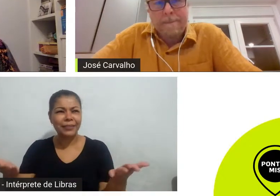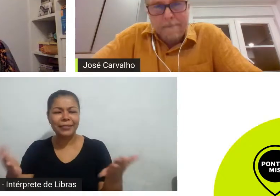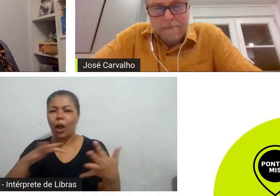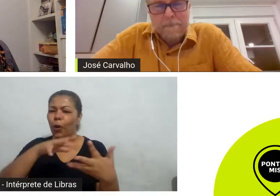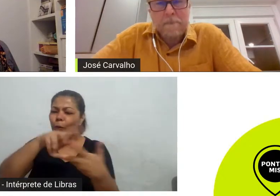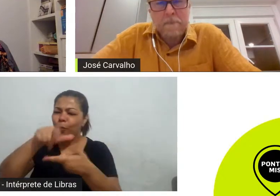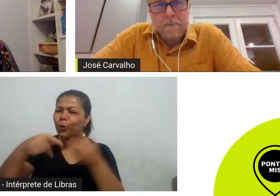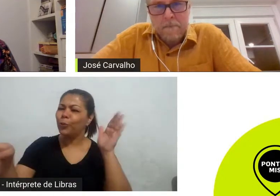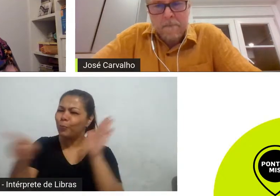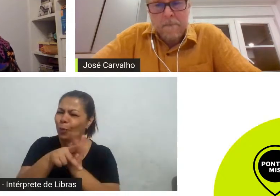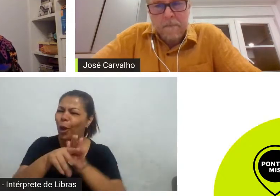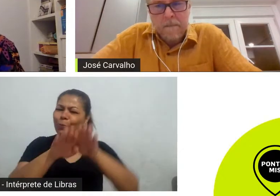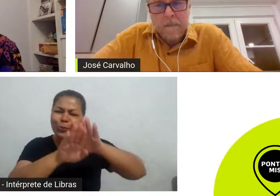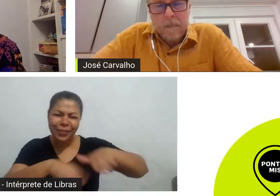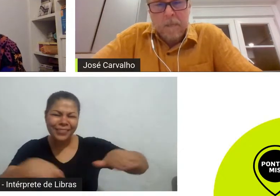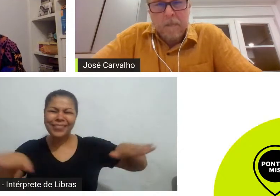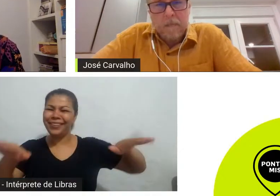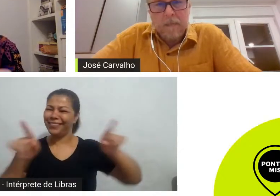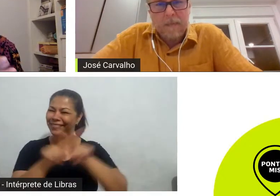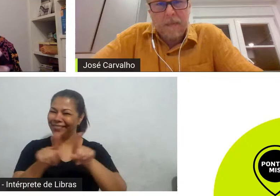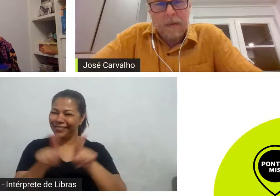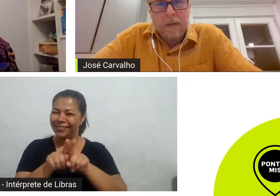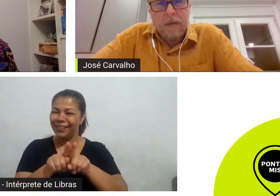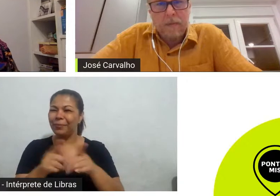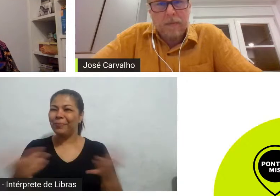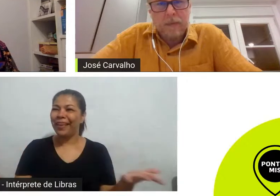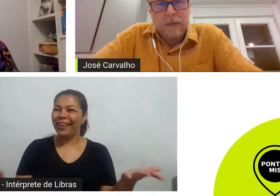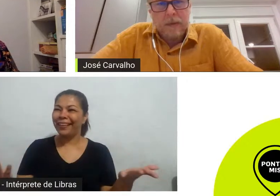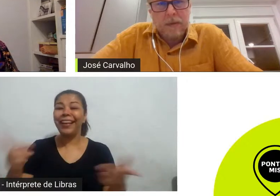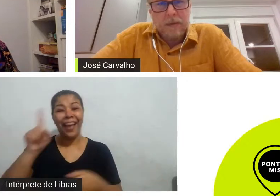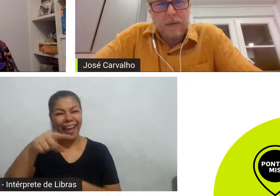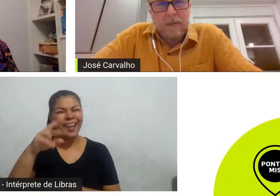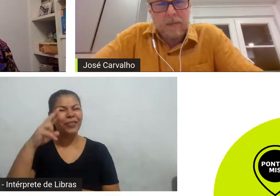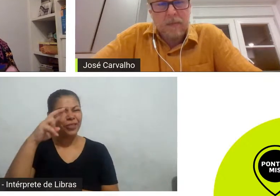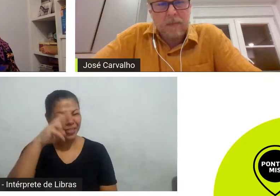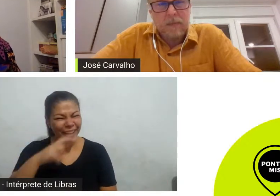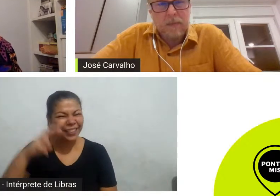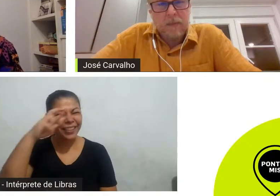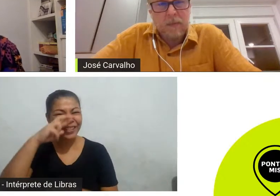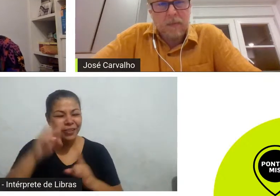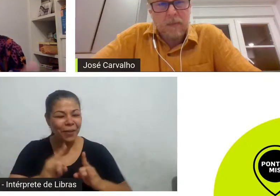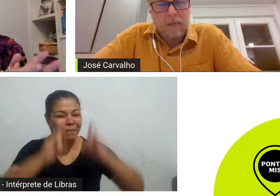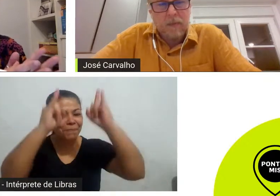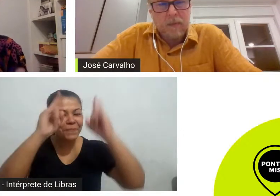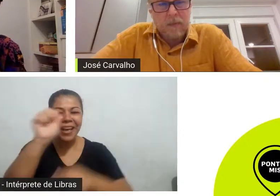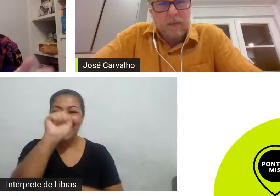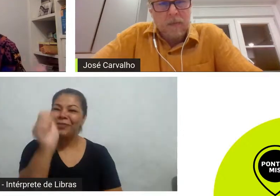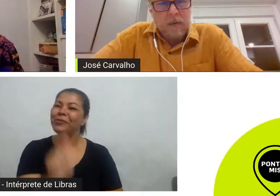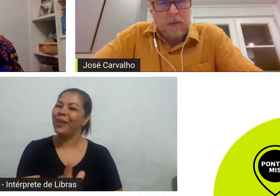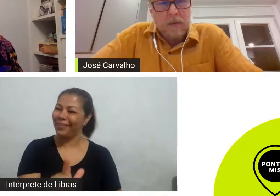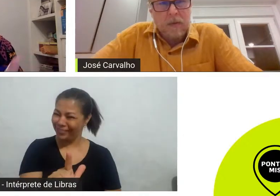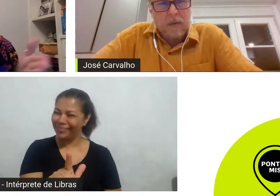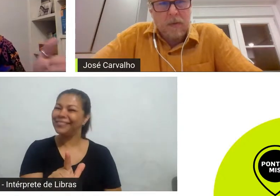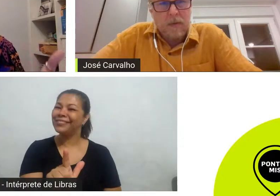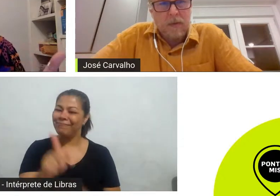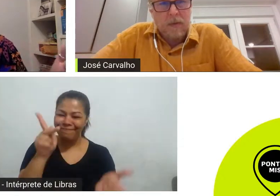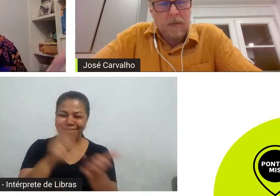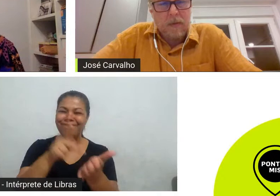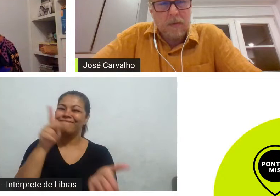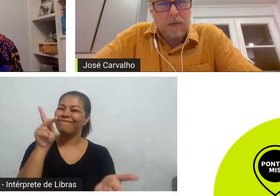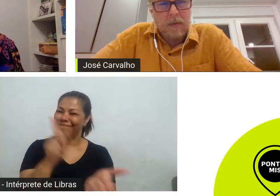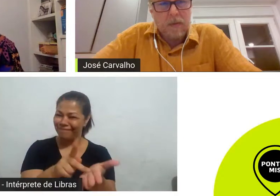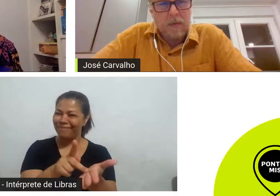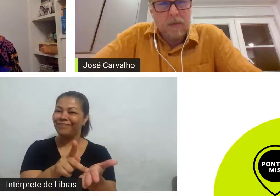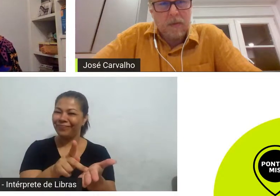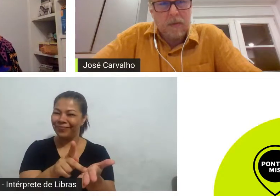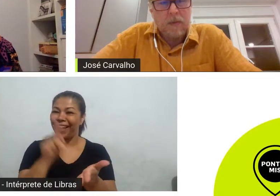formação dessas crianças realmente realmente o detetive do prédio azul faz um sucesso justamente porque ele